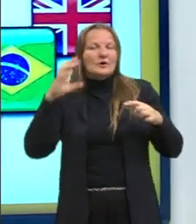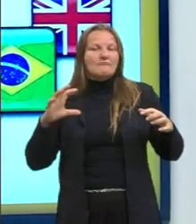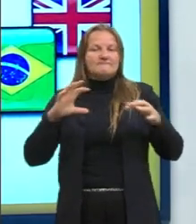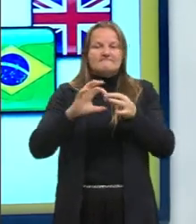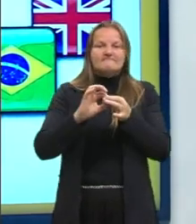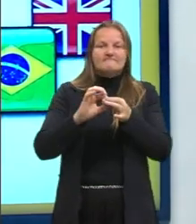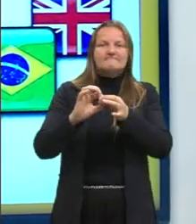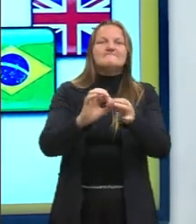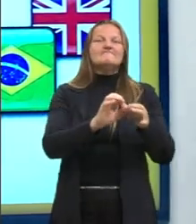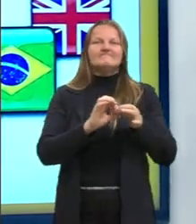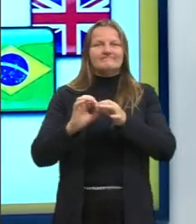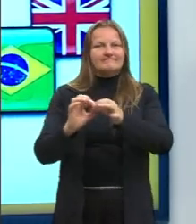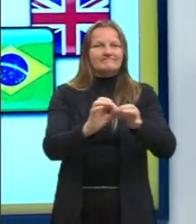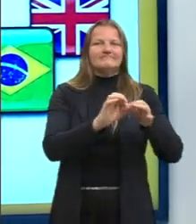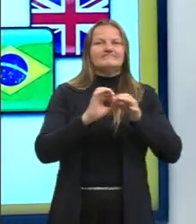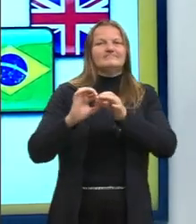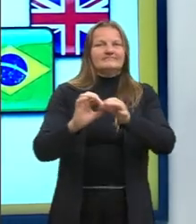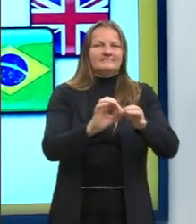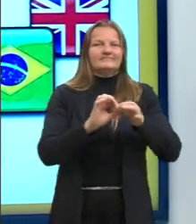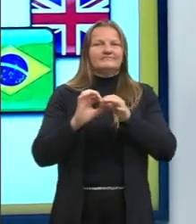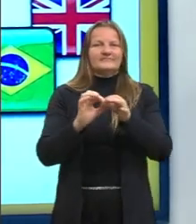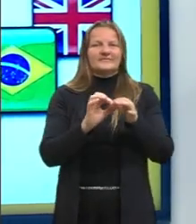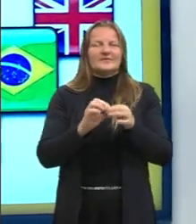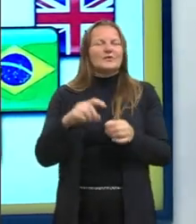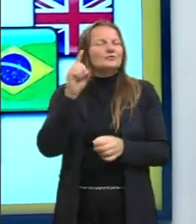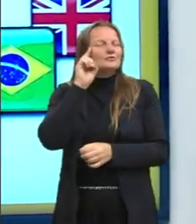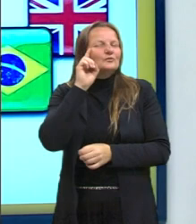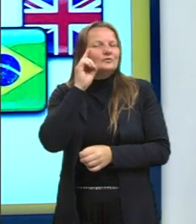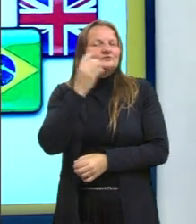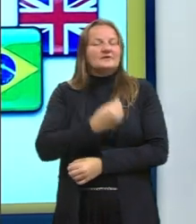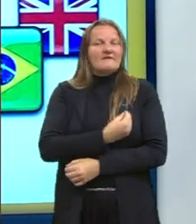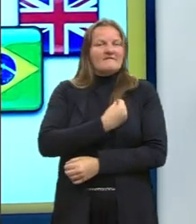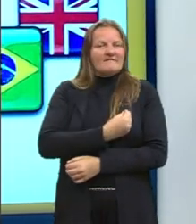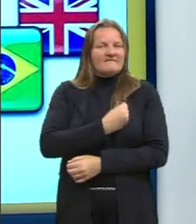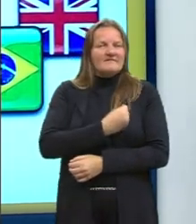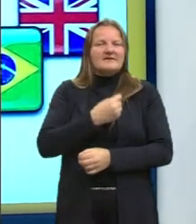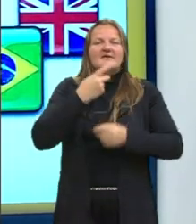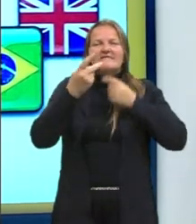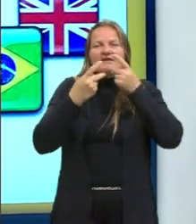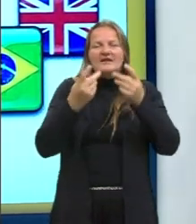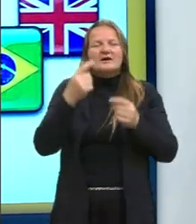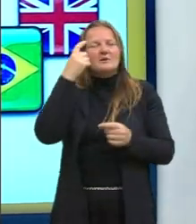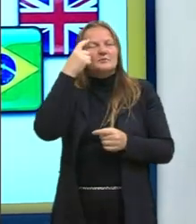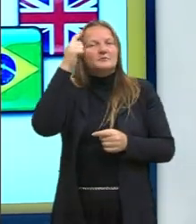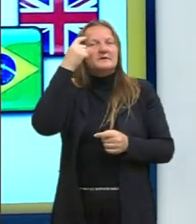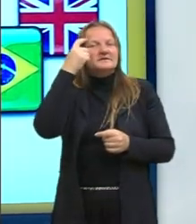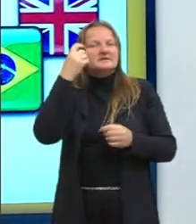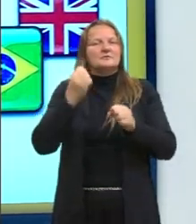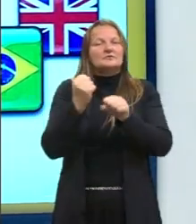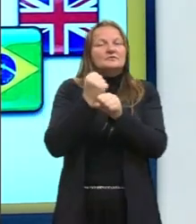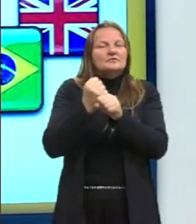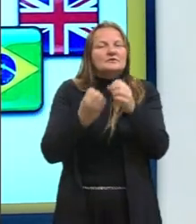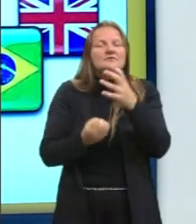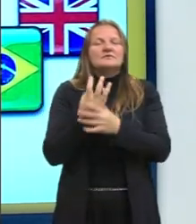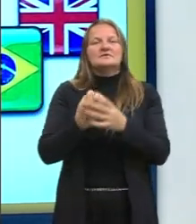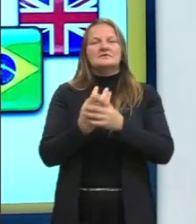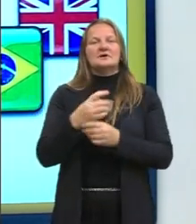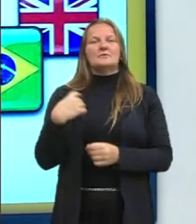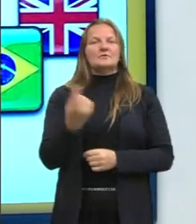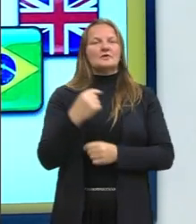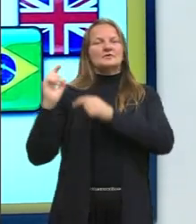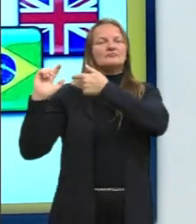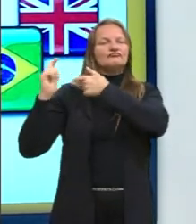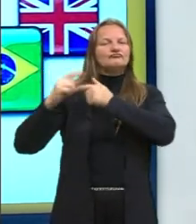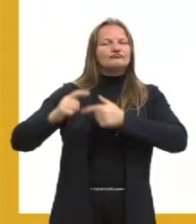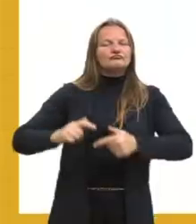ligada ao nosso dia a dia, ao que nós falamos, ao que nós produzimos, e nas nossas tradições,